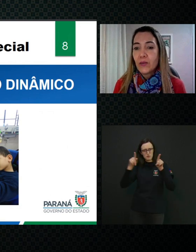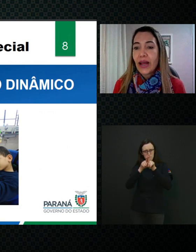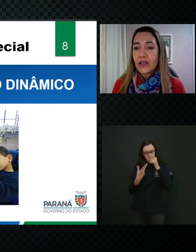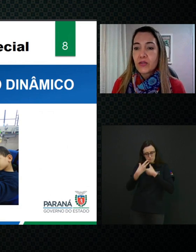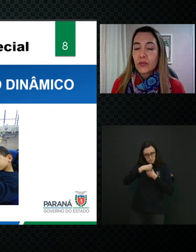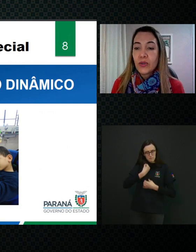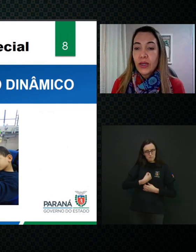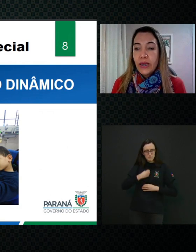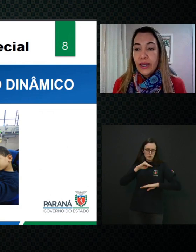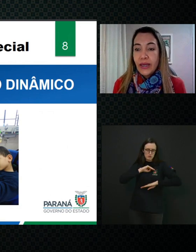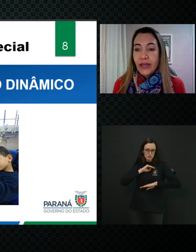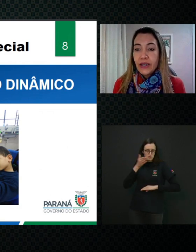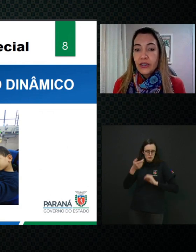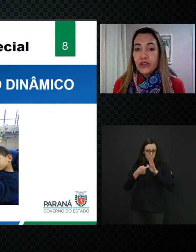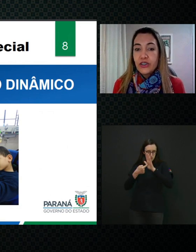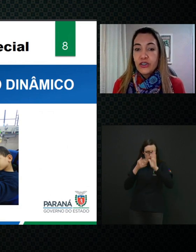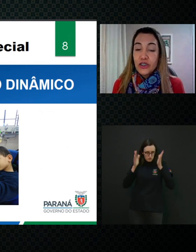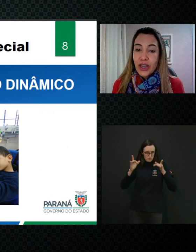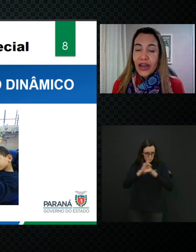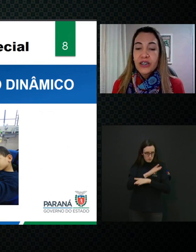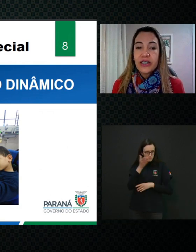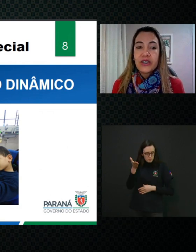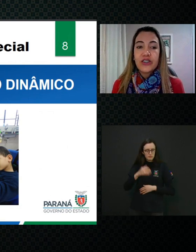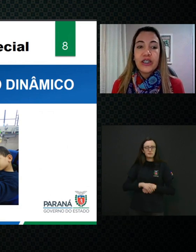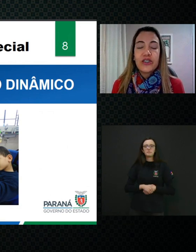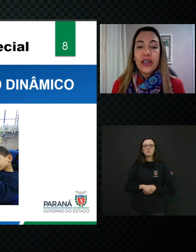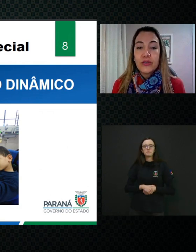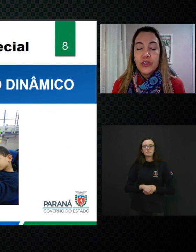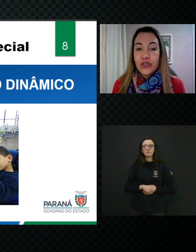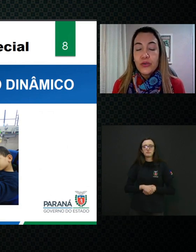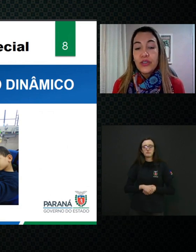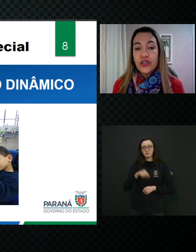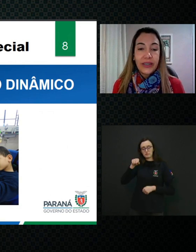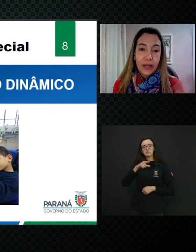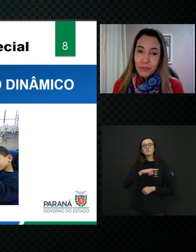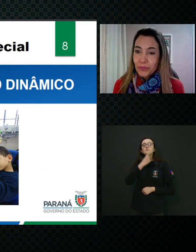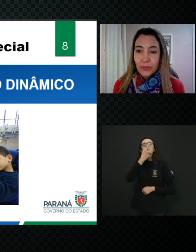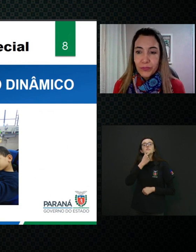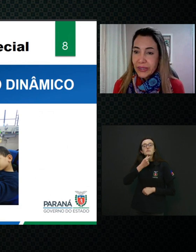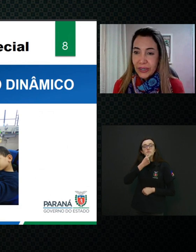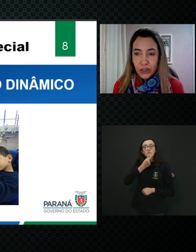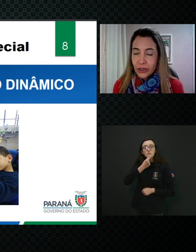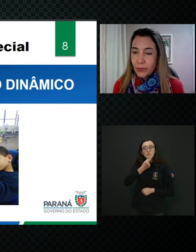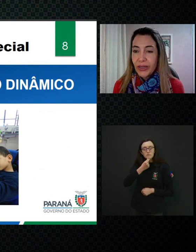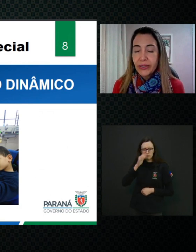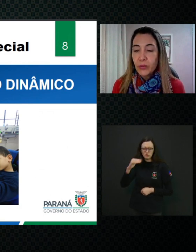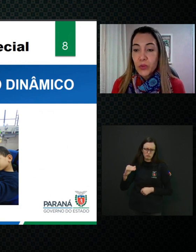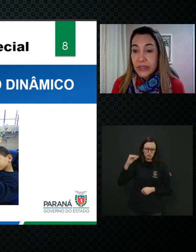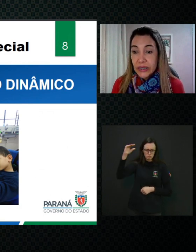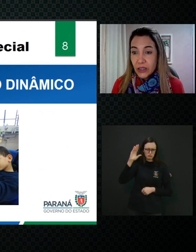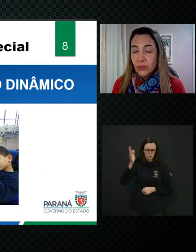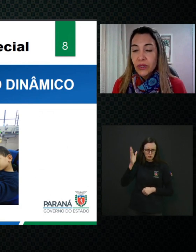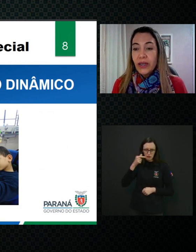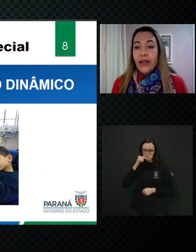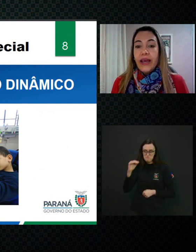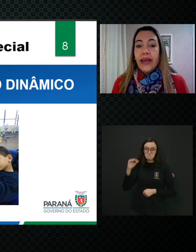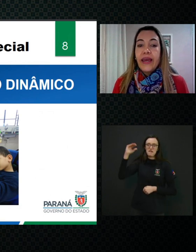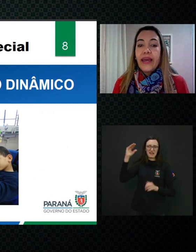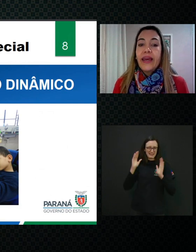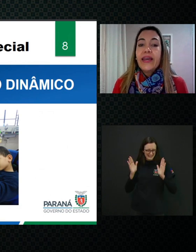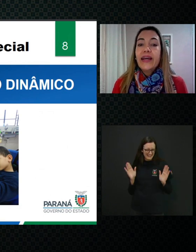um caso de charge, este garotinho que já está grande também, está um mocinho,